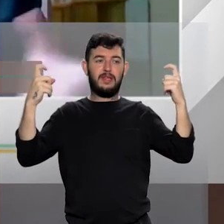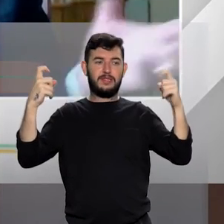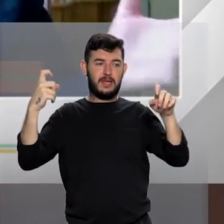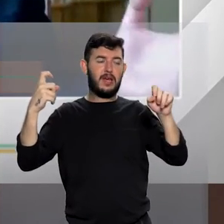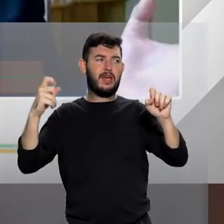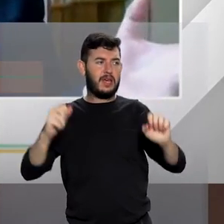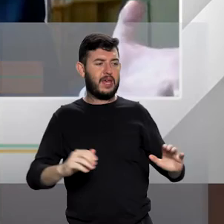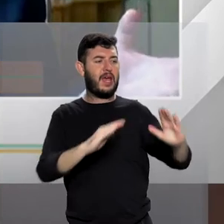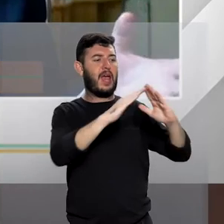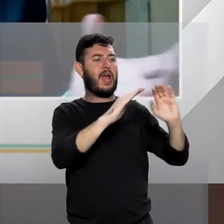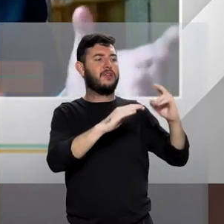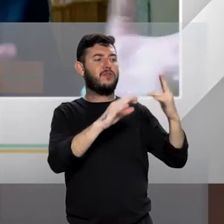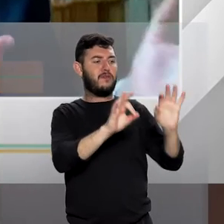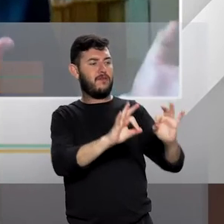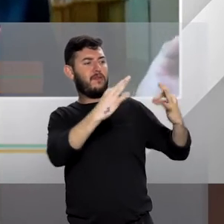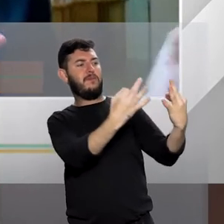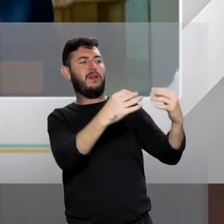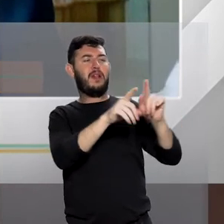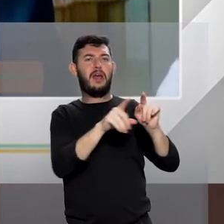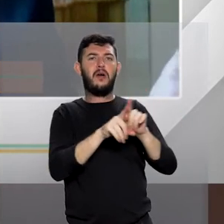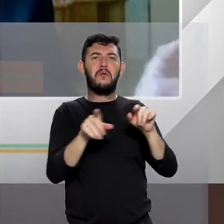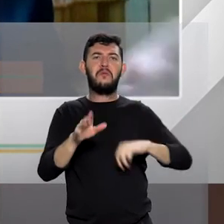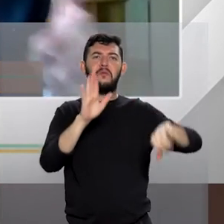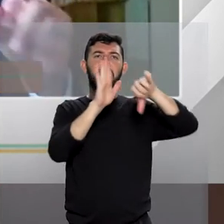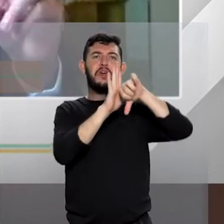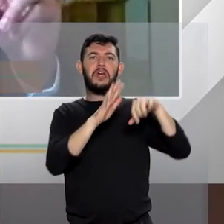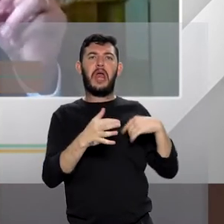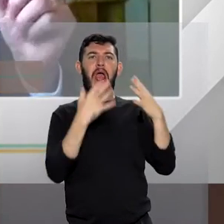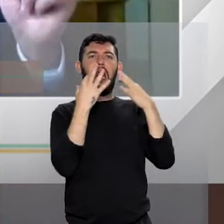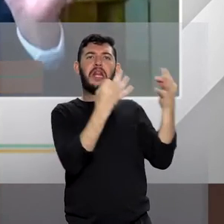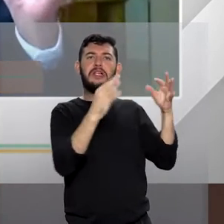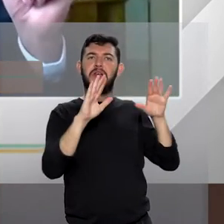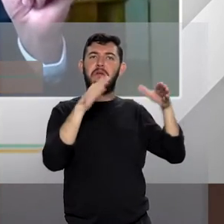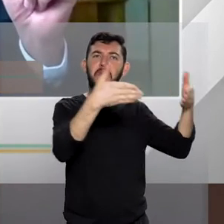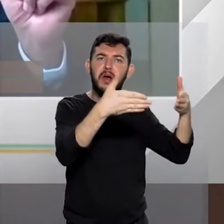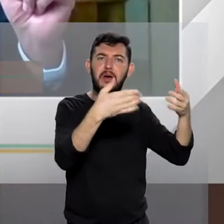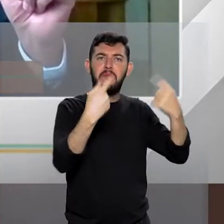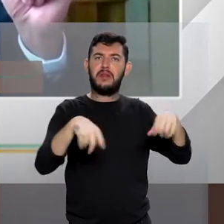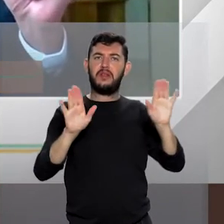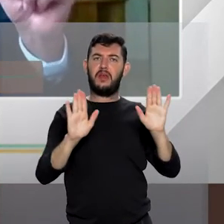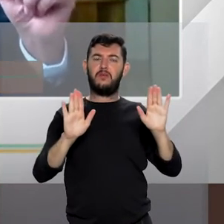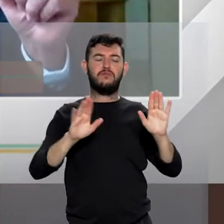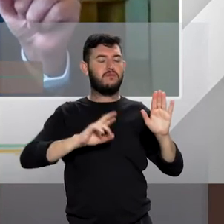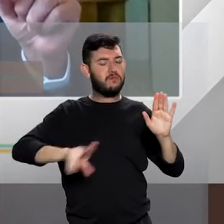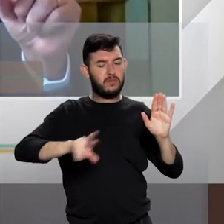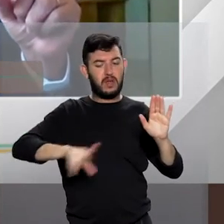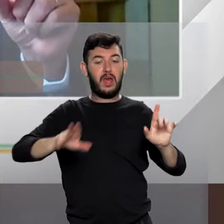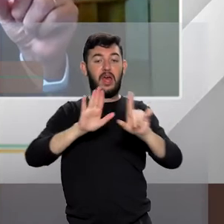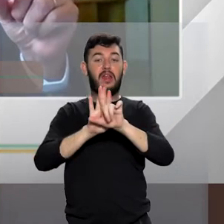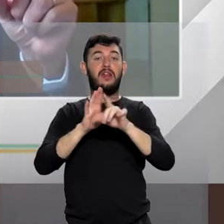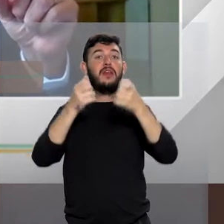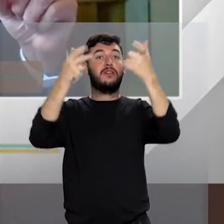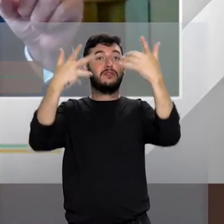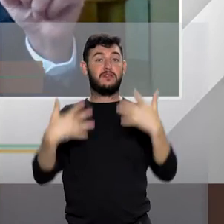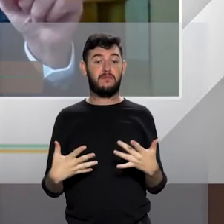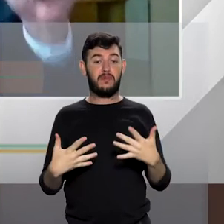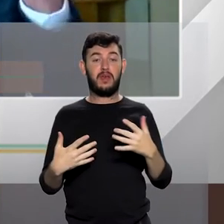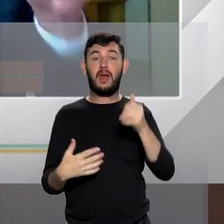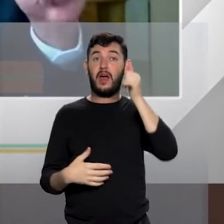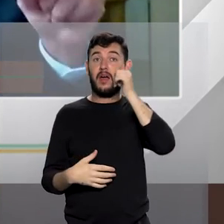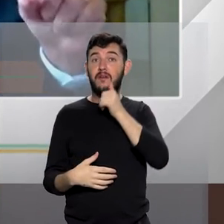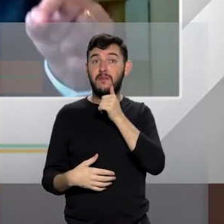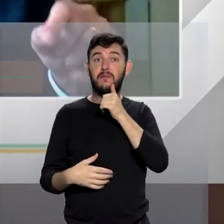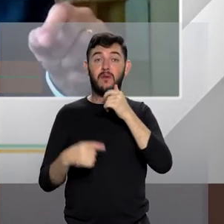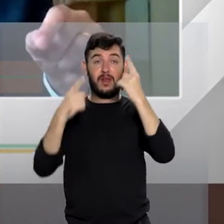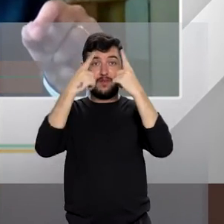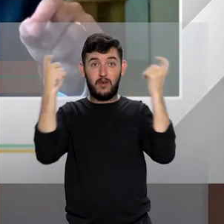é um crime de segunda categoria, um crime que não merece uma atenção especial. Não, o que a lei está dizendo é que a violência doméstica e familiar contra a mulher é um